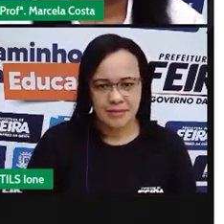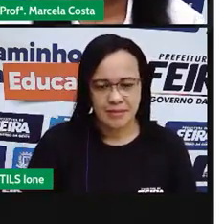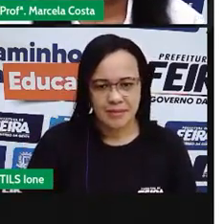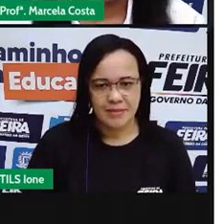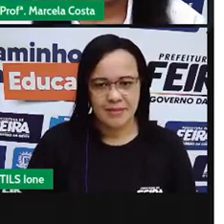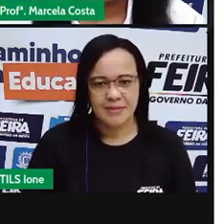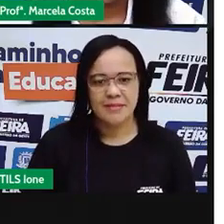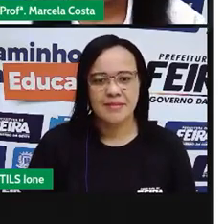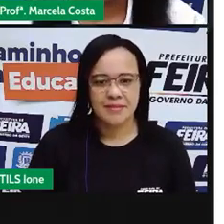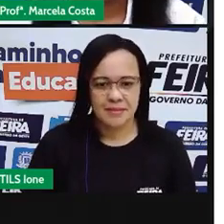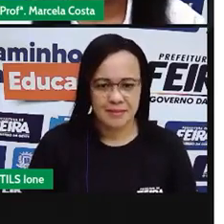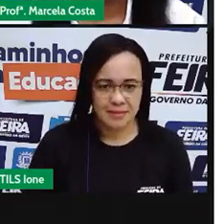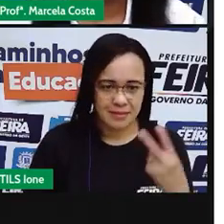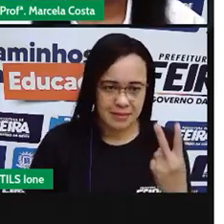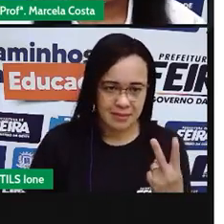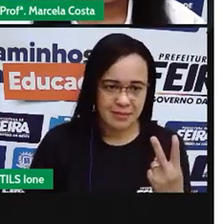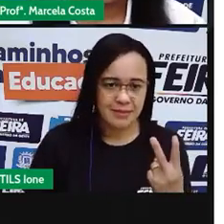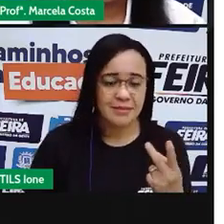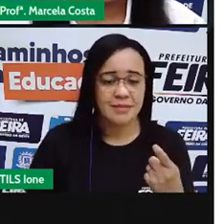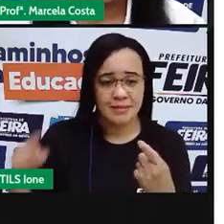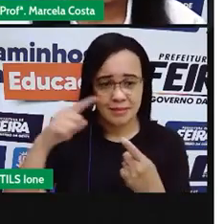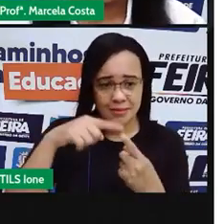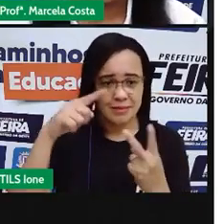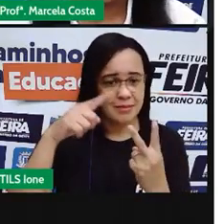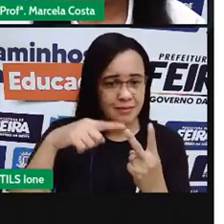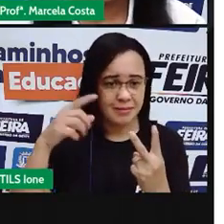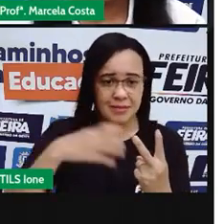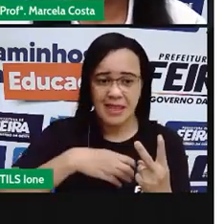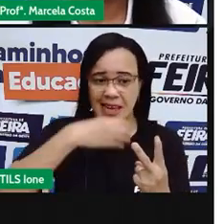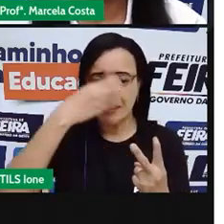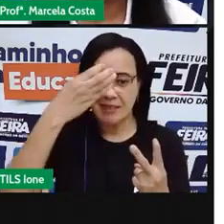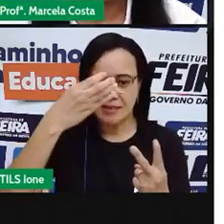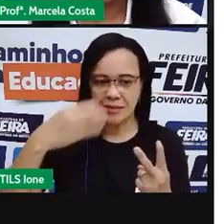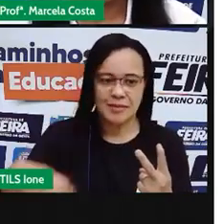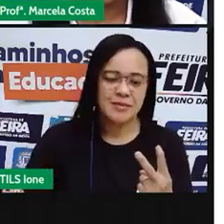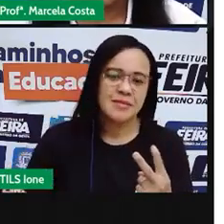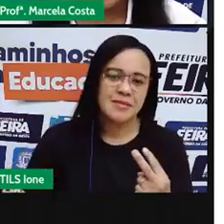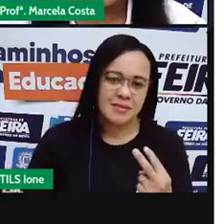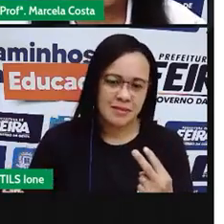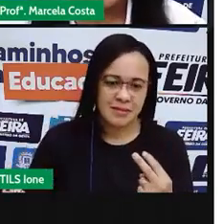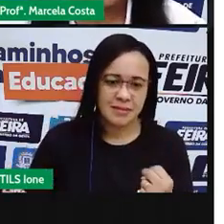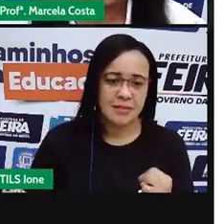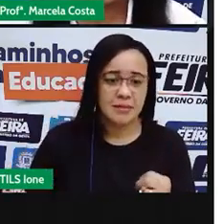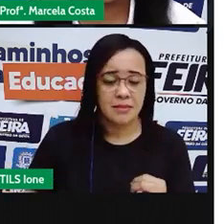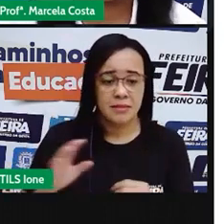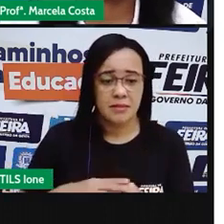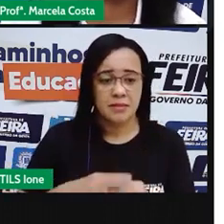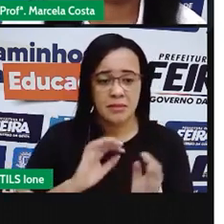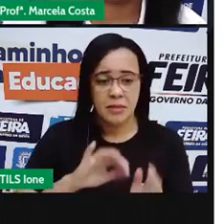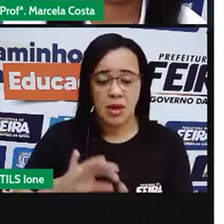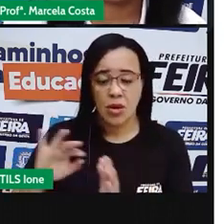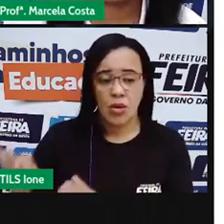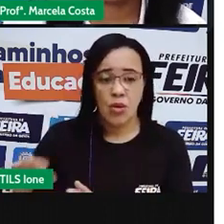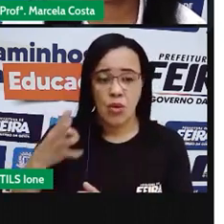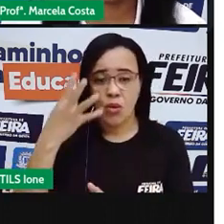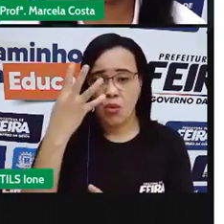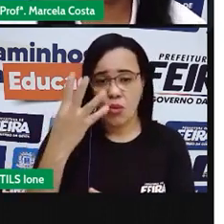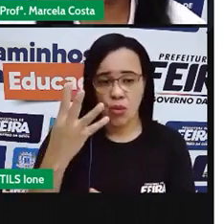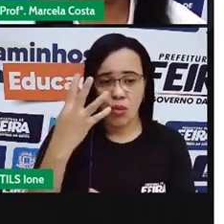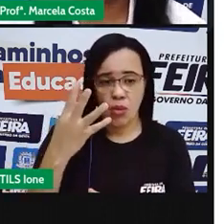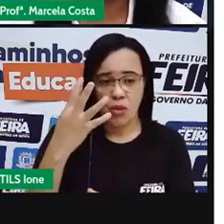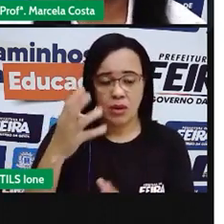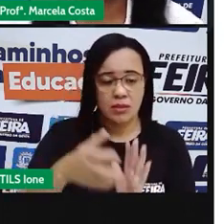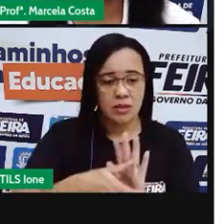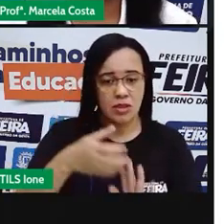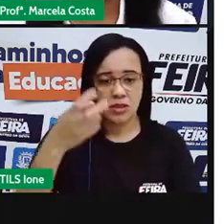uma sua então eu tinha quatro maçãs eu retirei duas eu fiquei